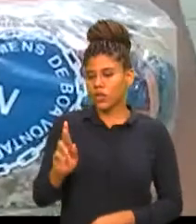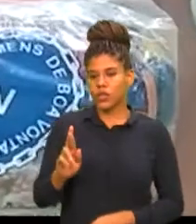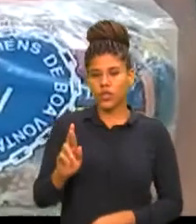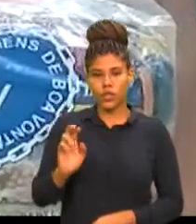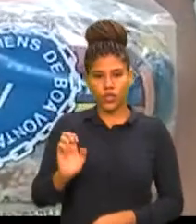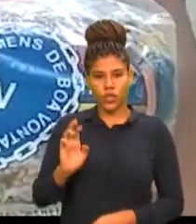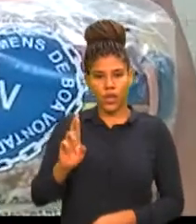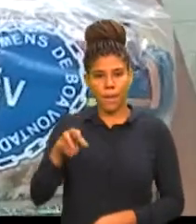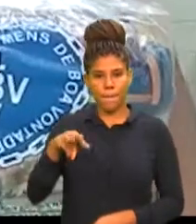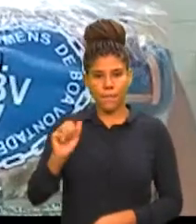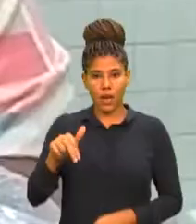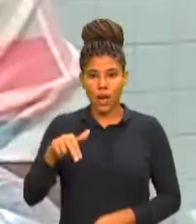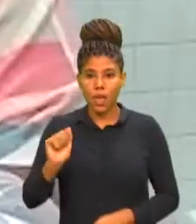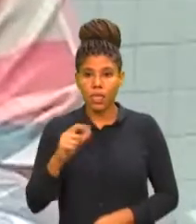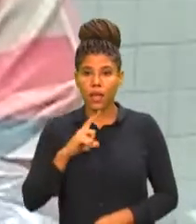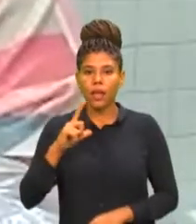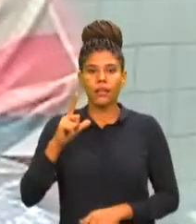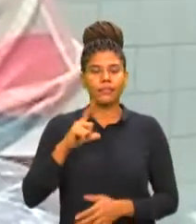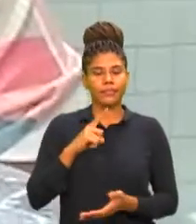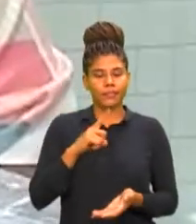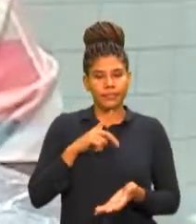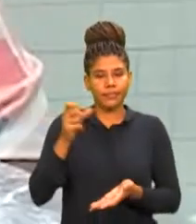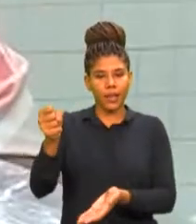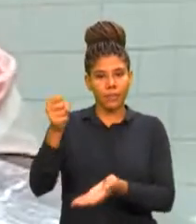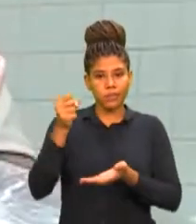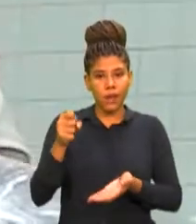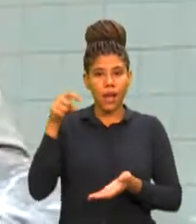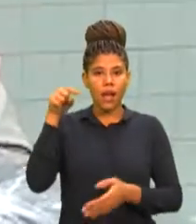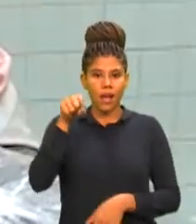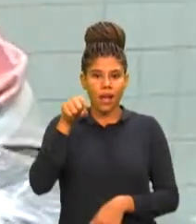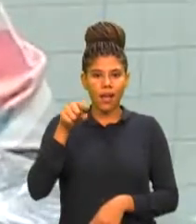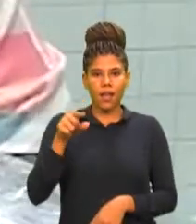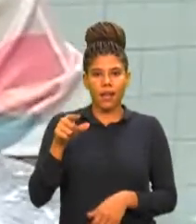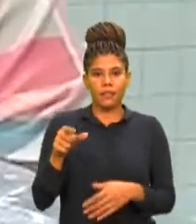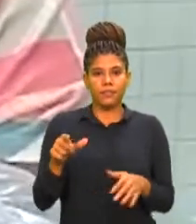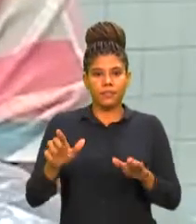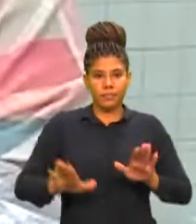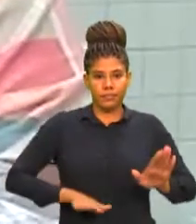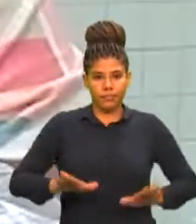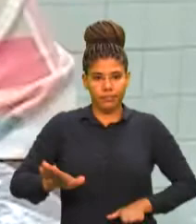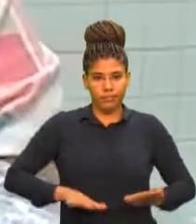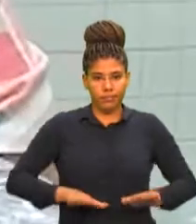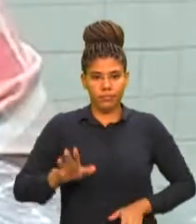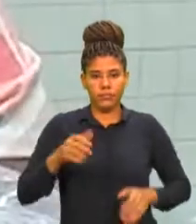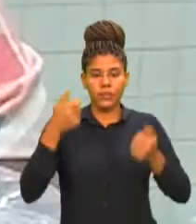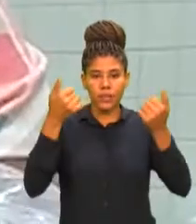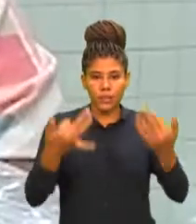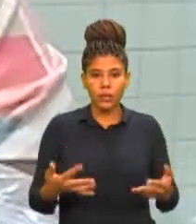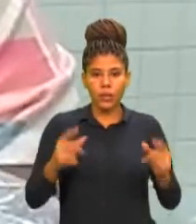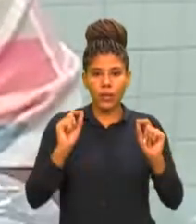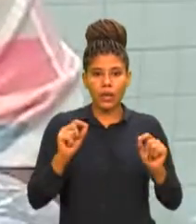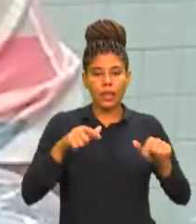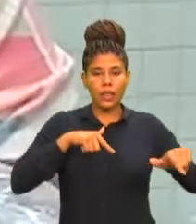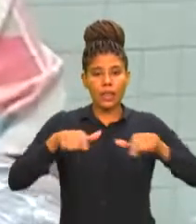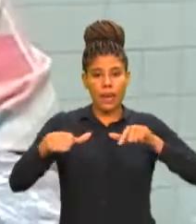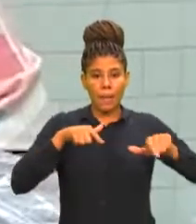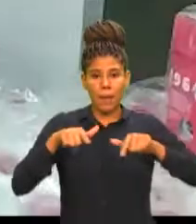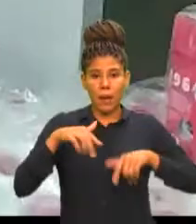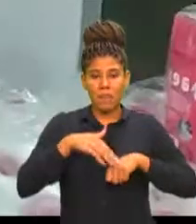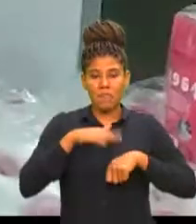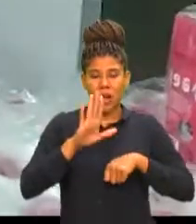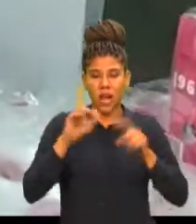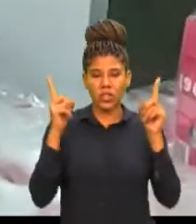atendidas pela LBV. Trabalhadora doméstica, ela relata que na pandemia o emprego ficou mais difícil e